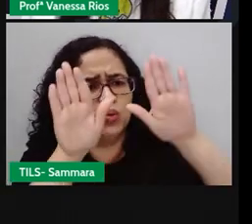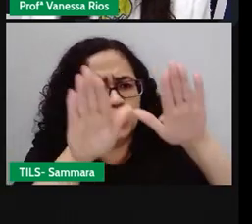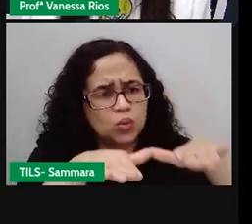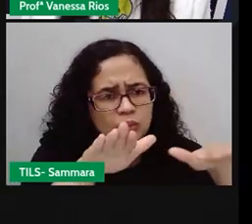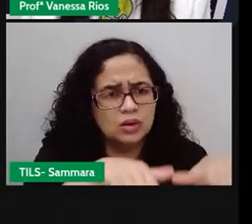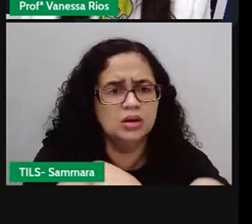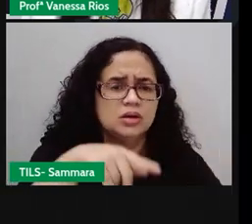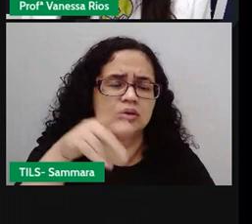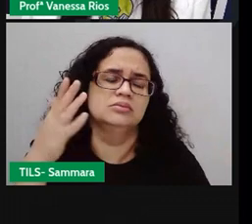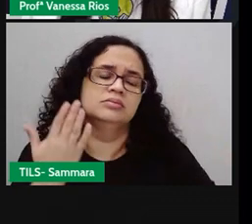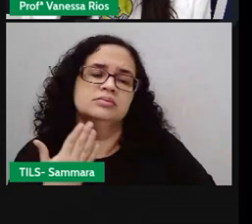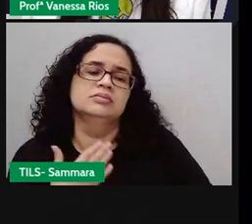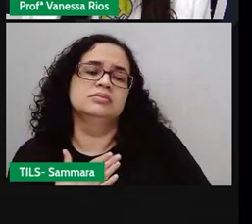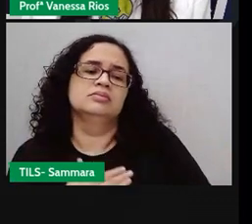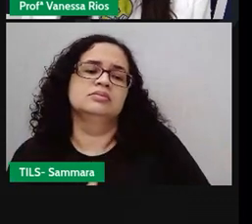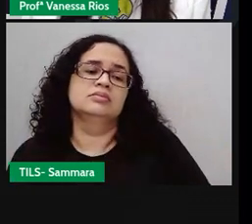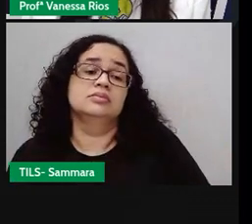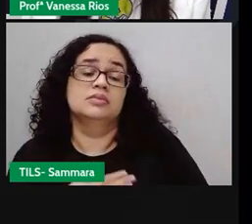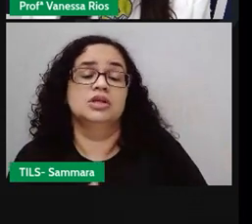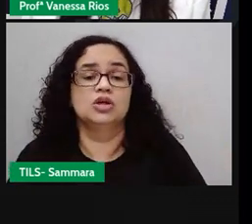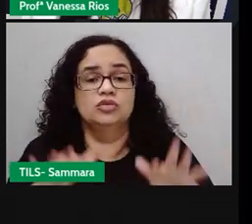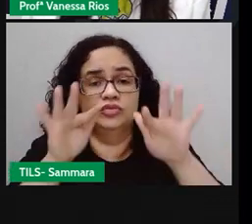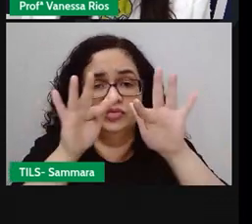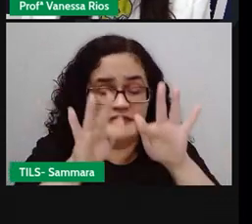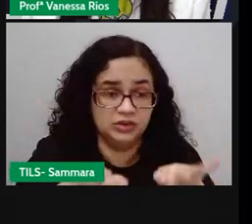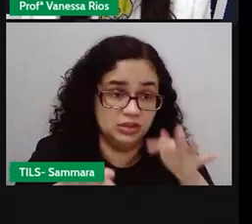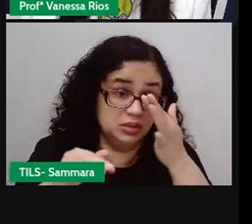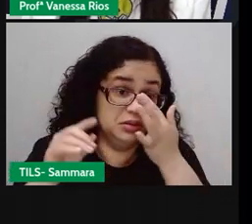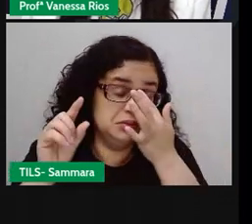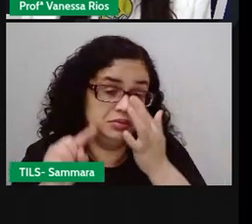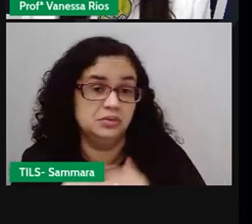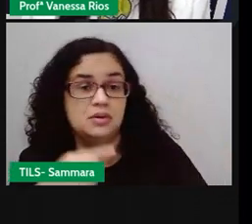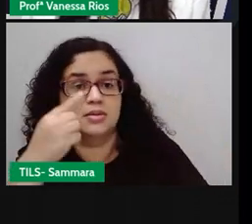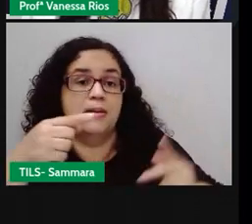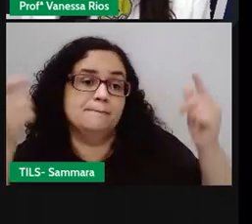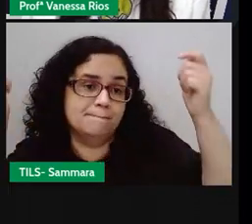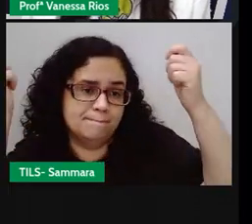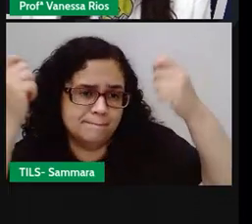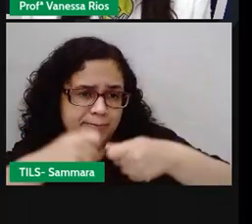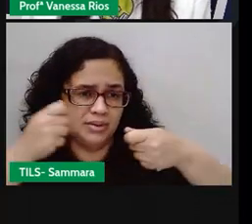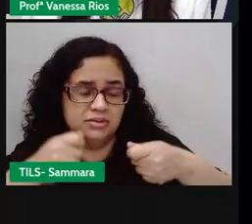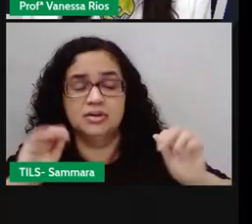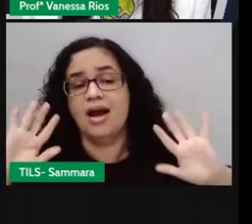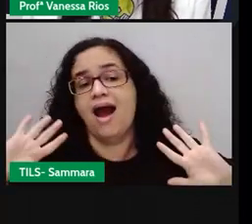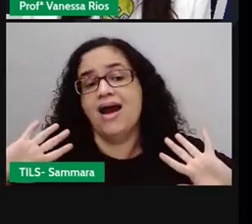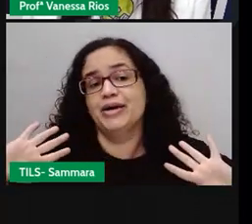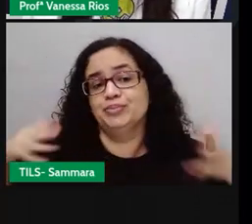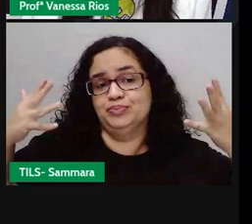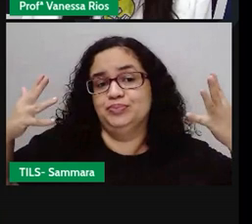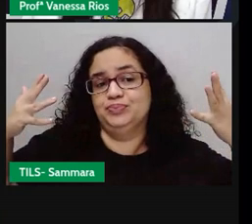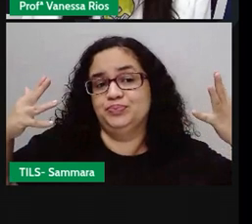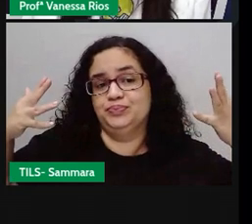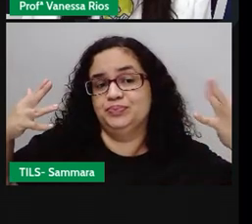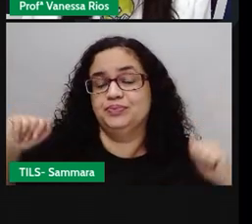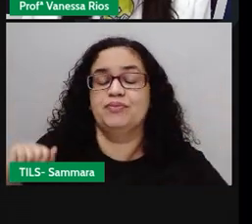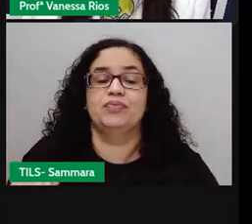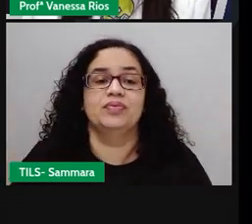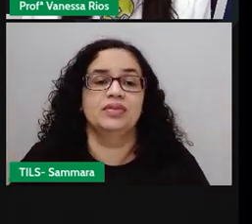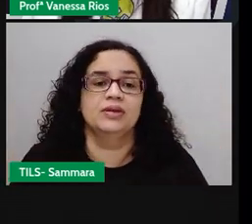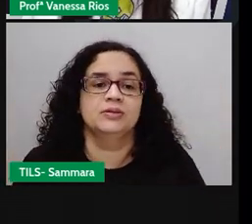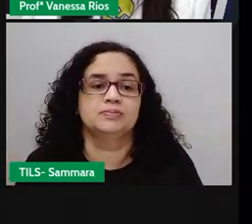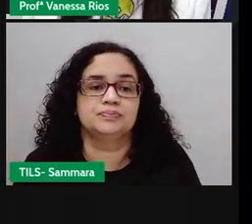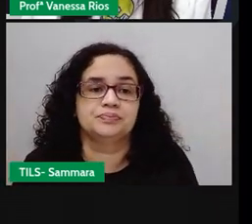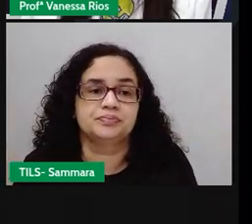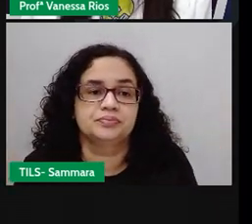indo para o meu descanso. Afinal, mais tarde, preciso estar bem disposto e animado para curtir a